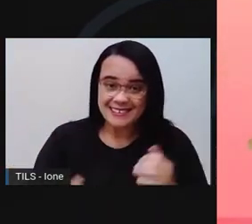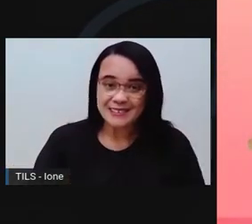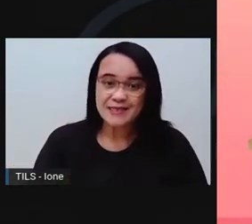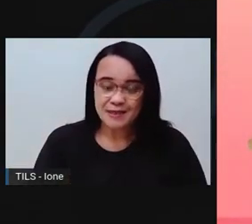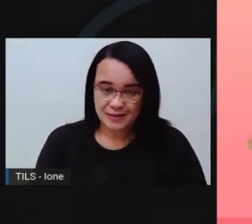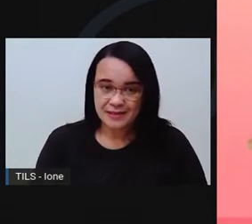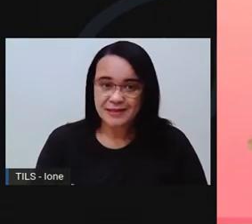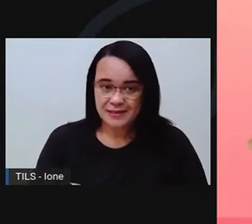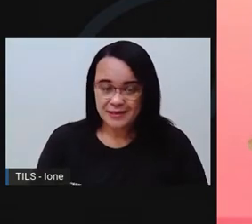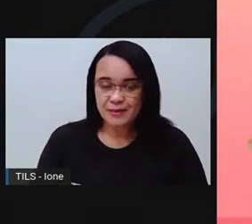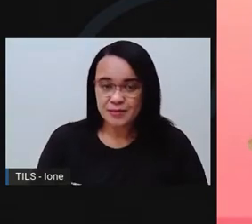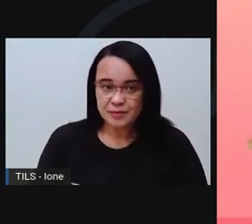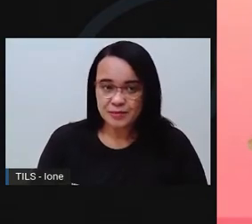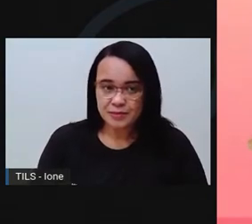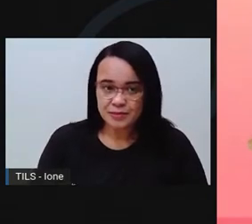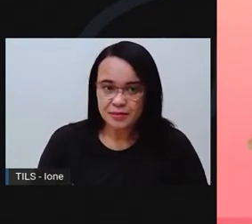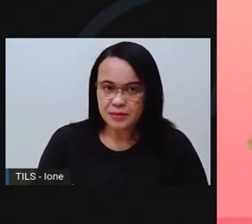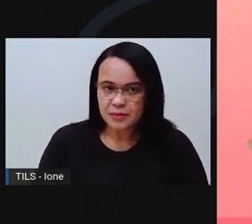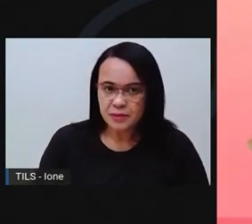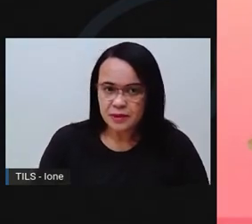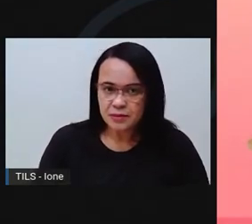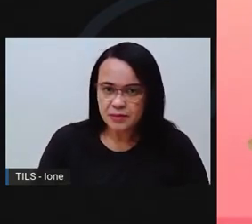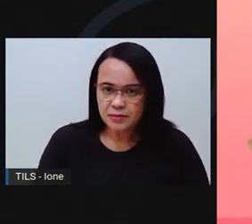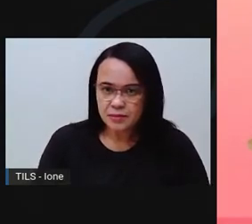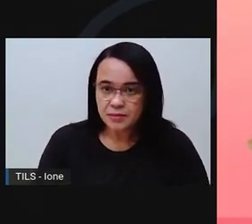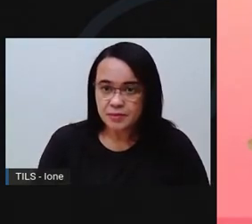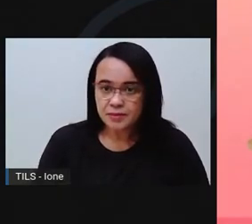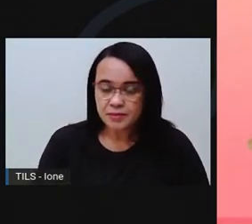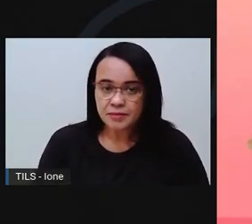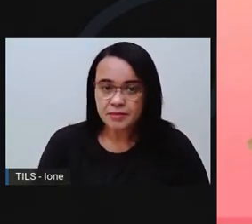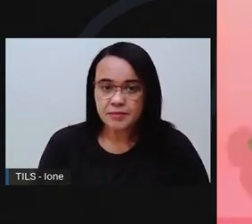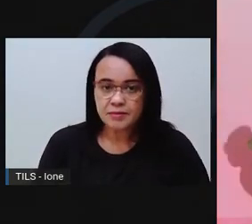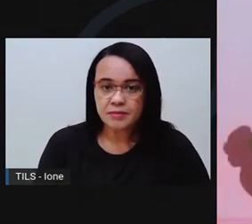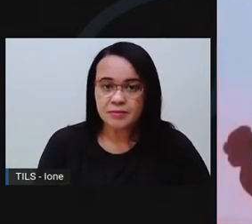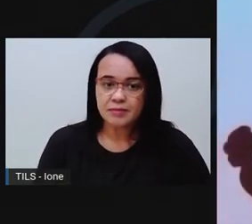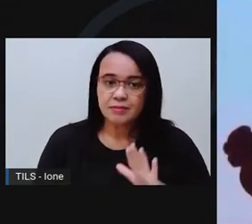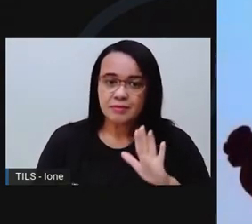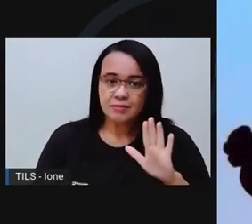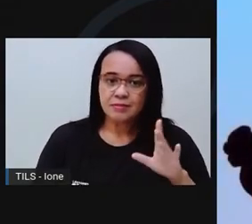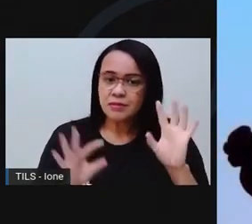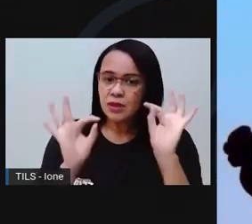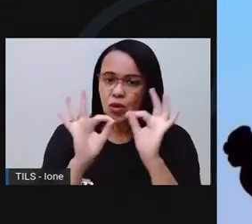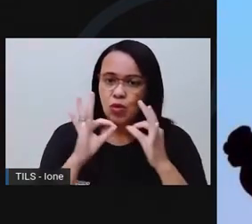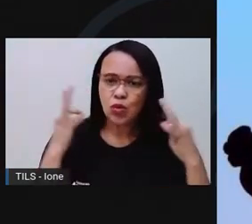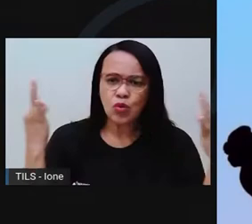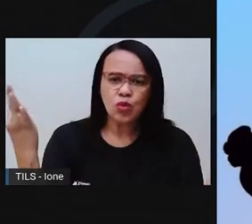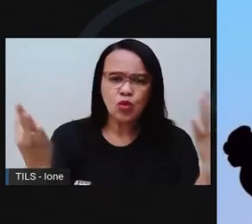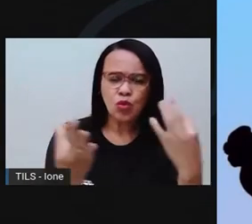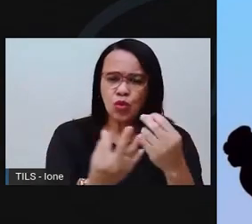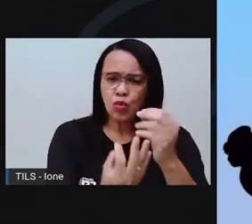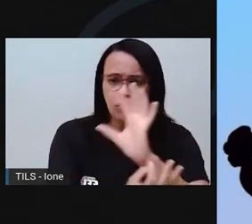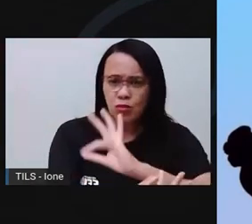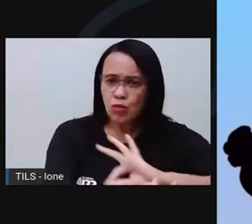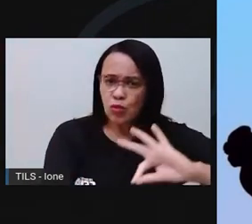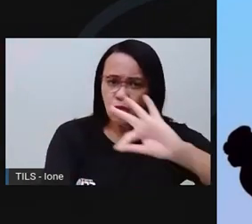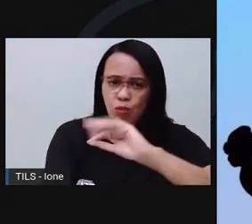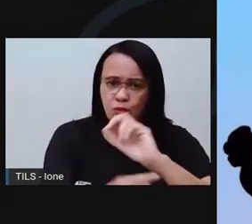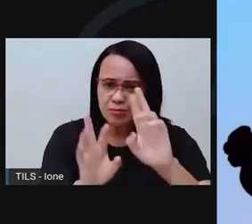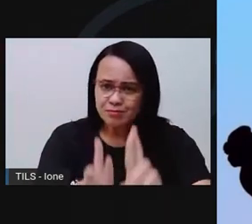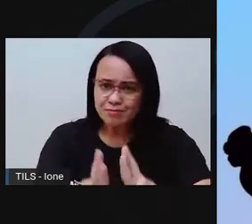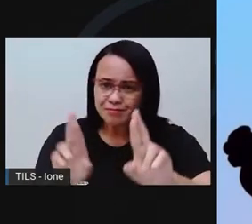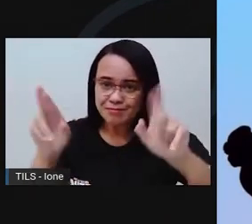e incentivo, mesmo que tudo dê errado. Todas são diferentes em gênero,